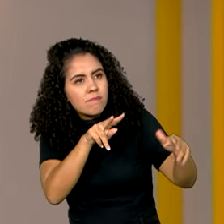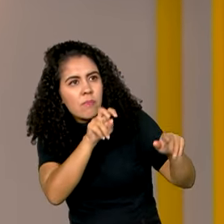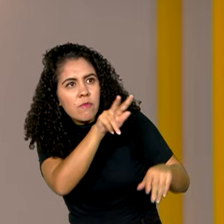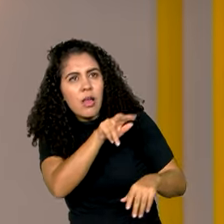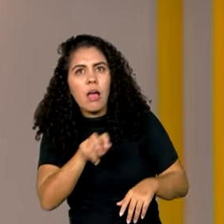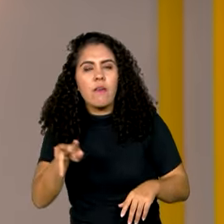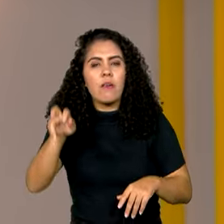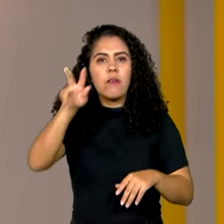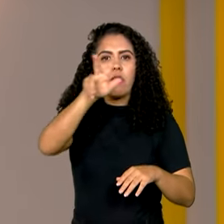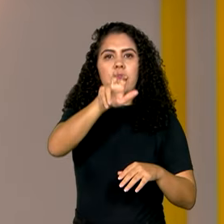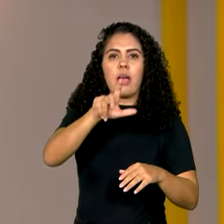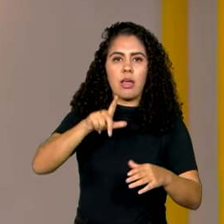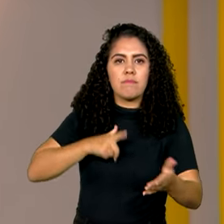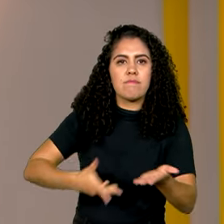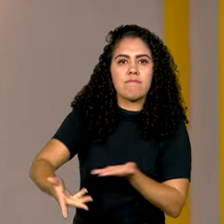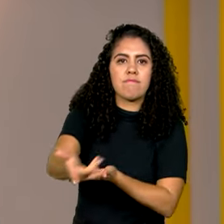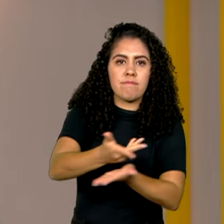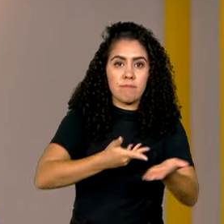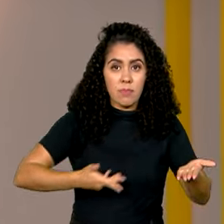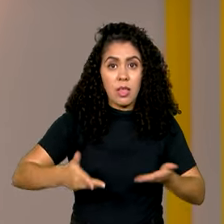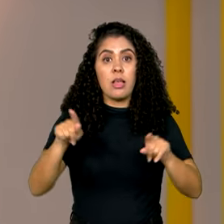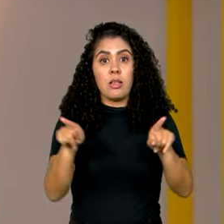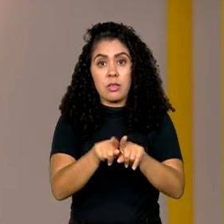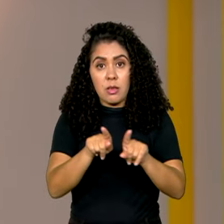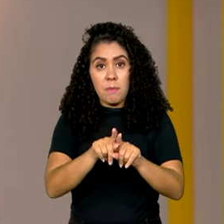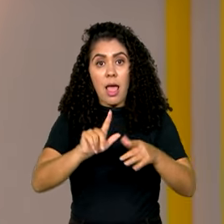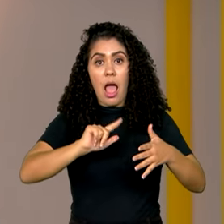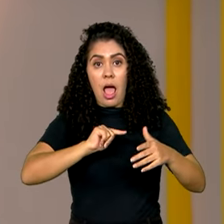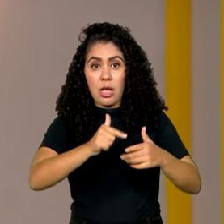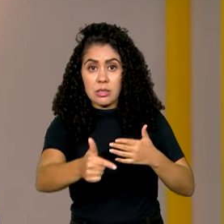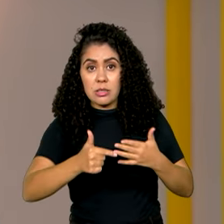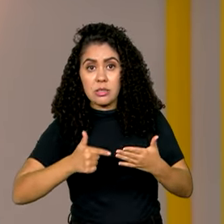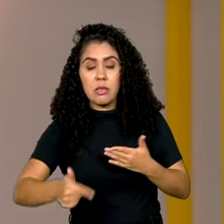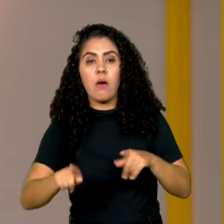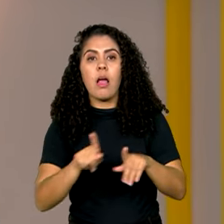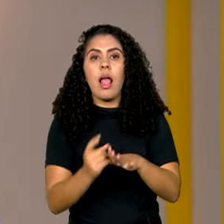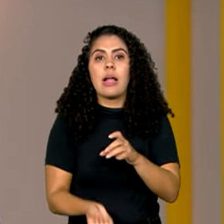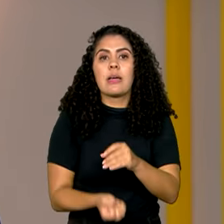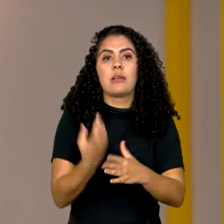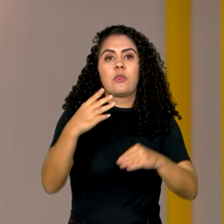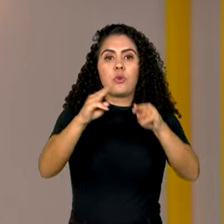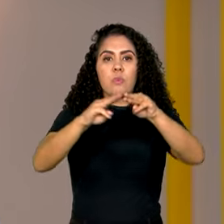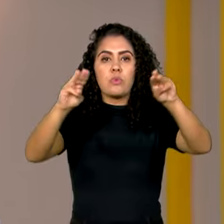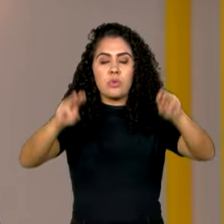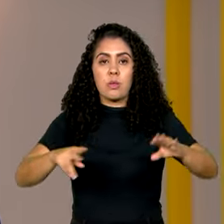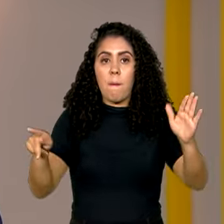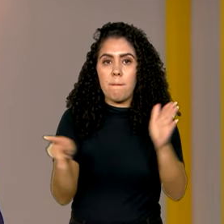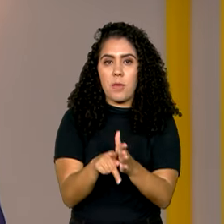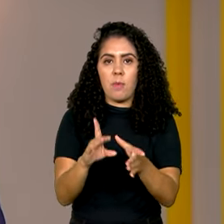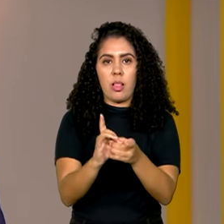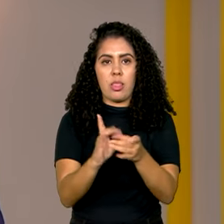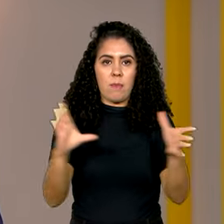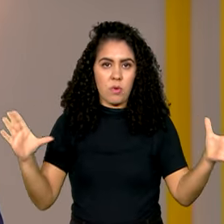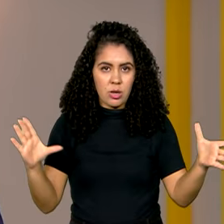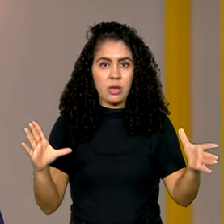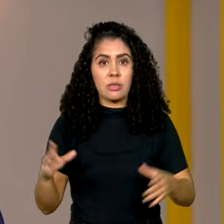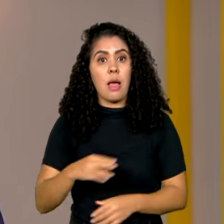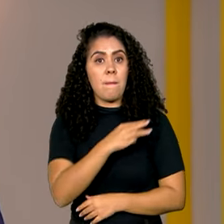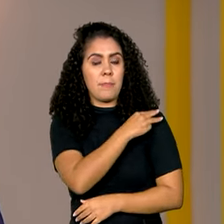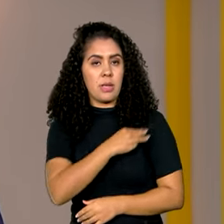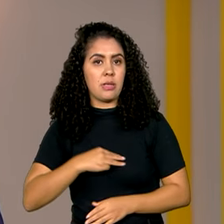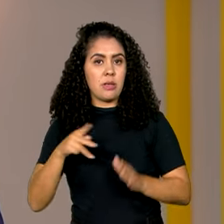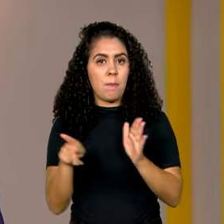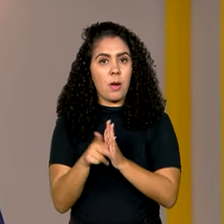governo com a sociedade civil. Entre as ações do programa está a criação do Museu da Democracia. Segundo a ministra da